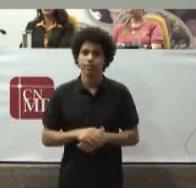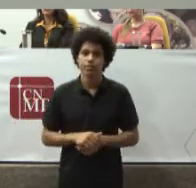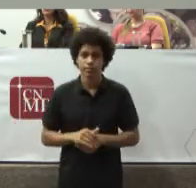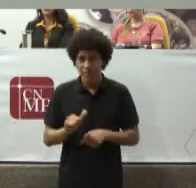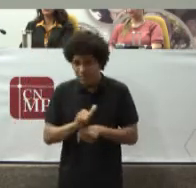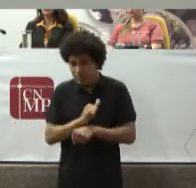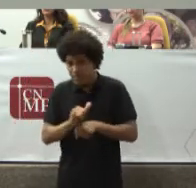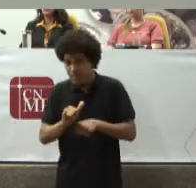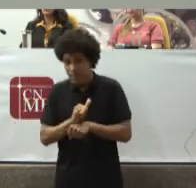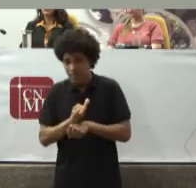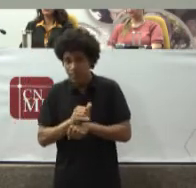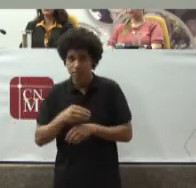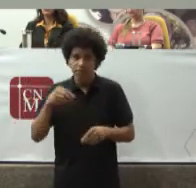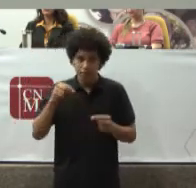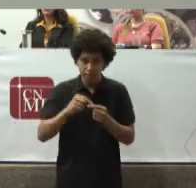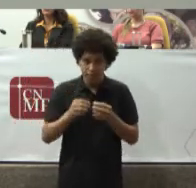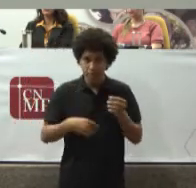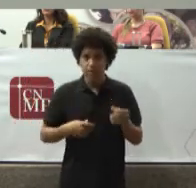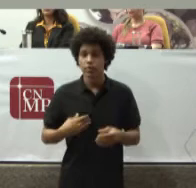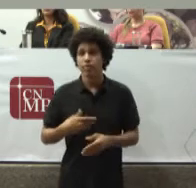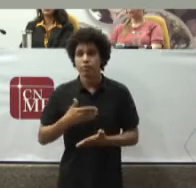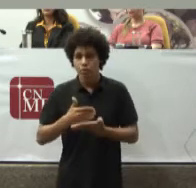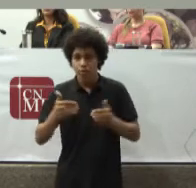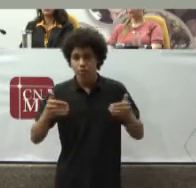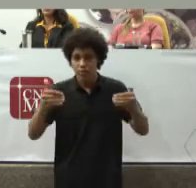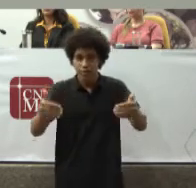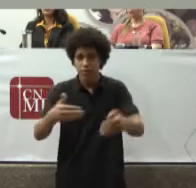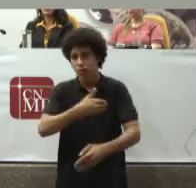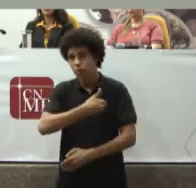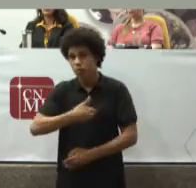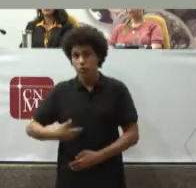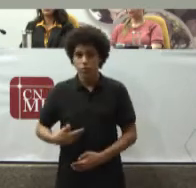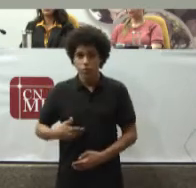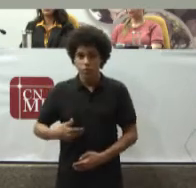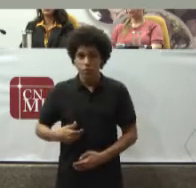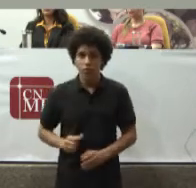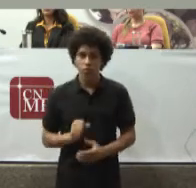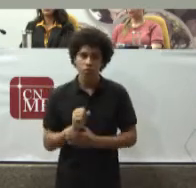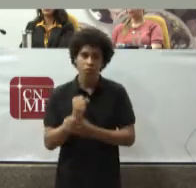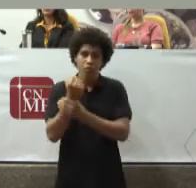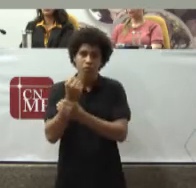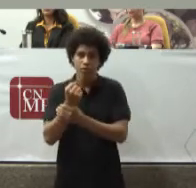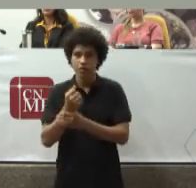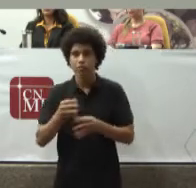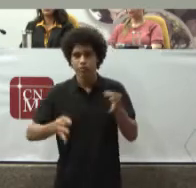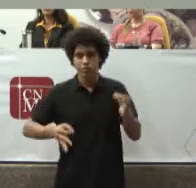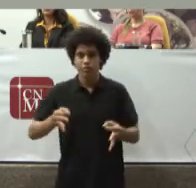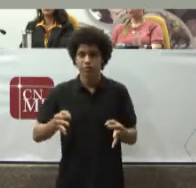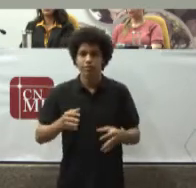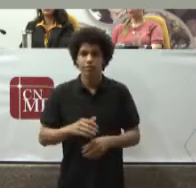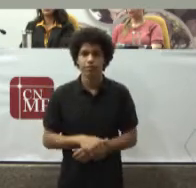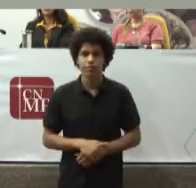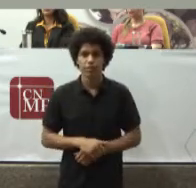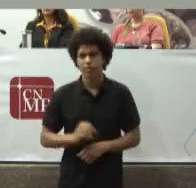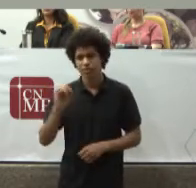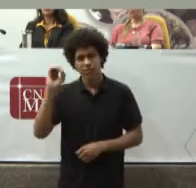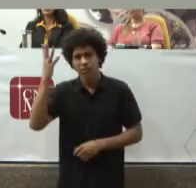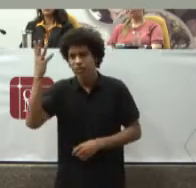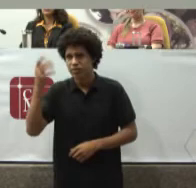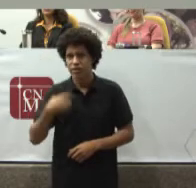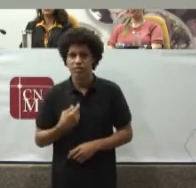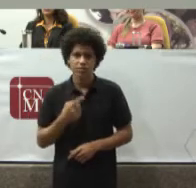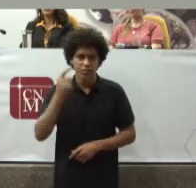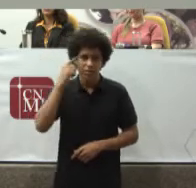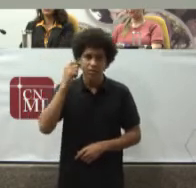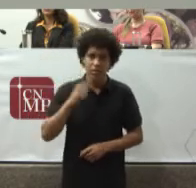Do Ministério Público E do Poder Judiciário Para resolver Esse problema Me parece Que talvez Devêssemos Num